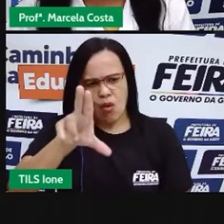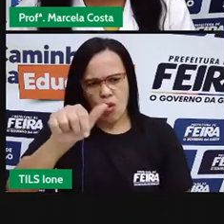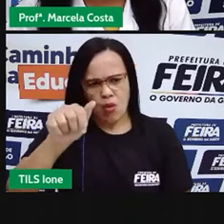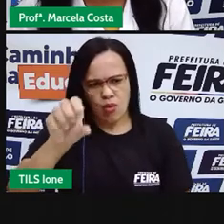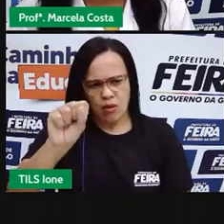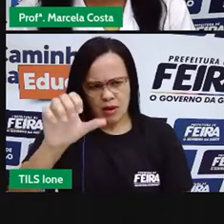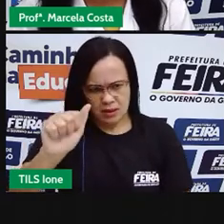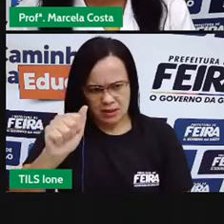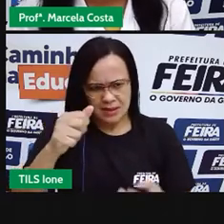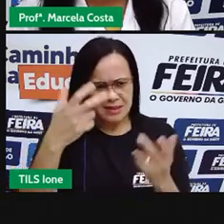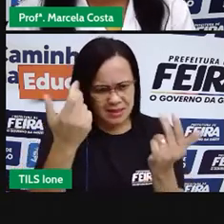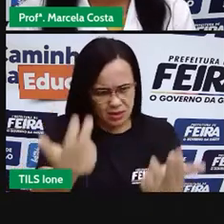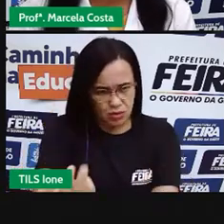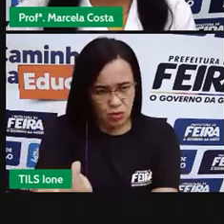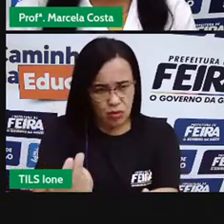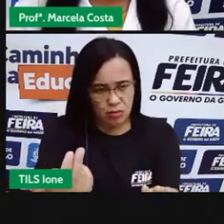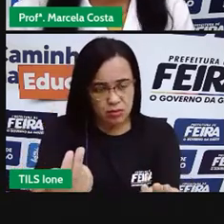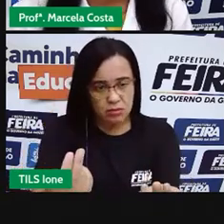sua convivência?